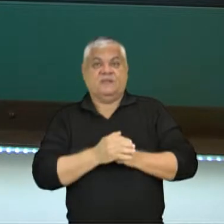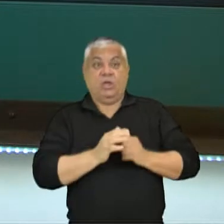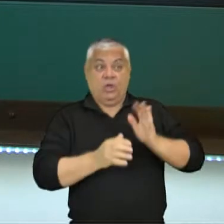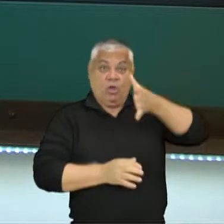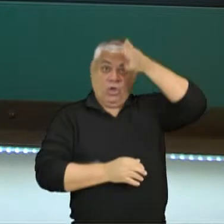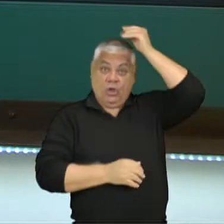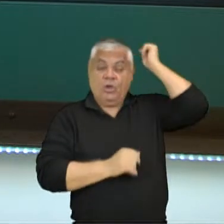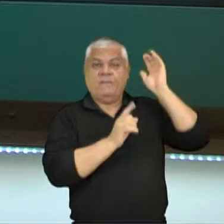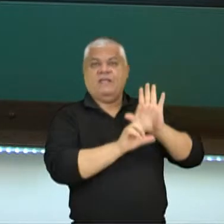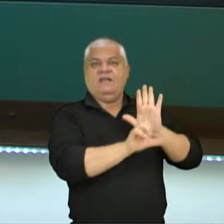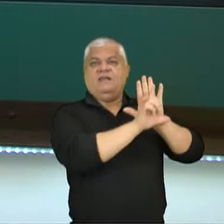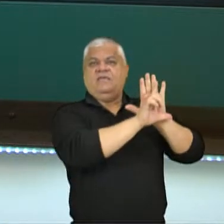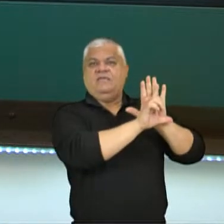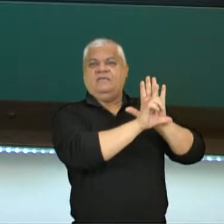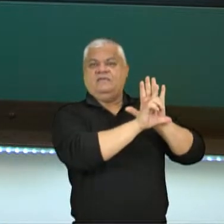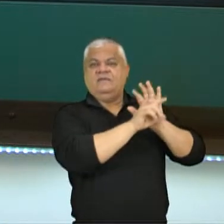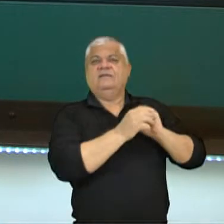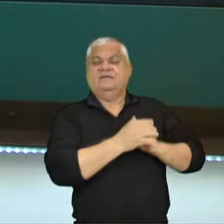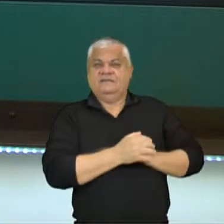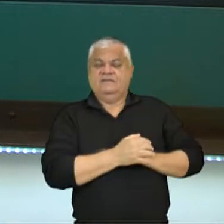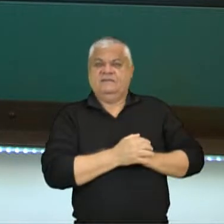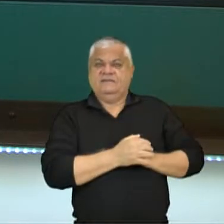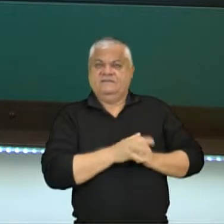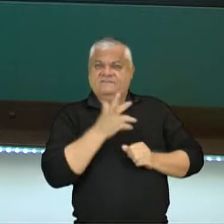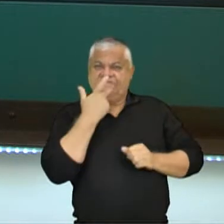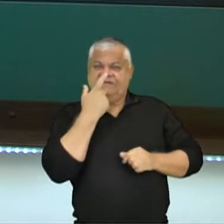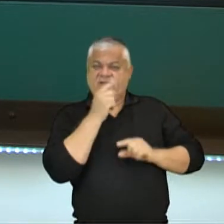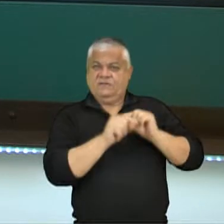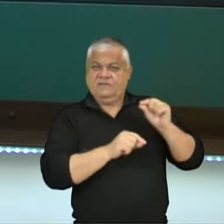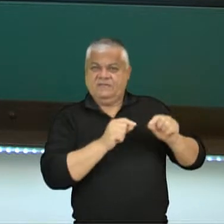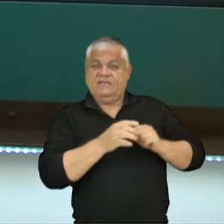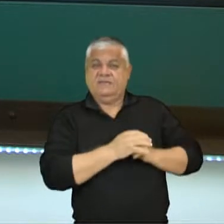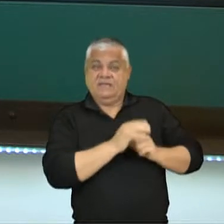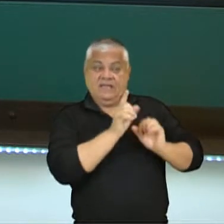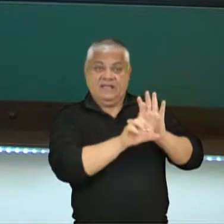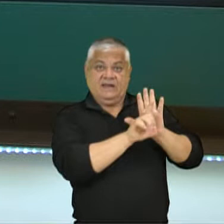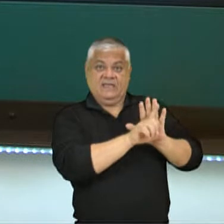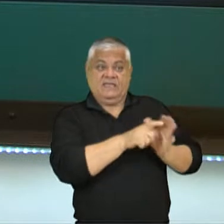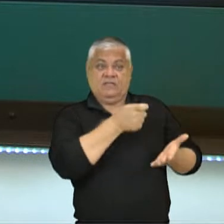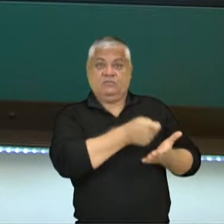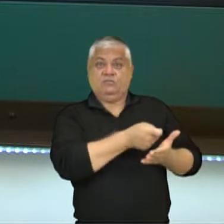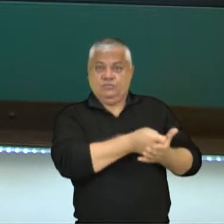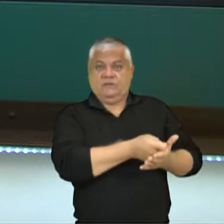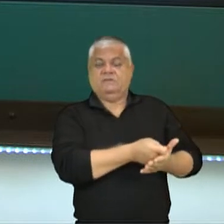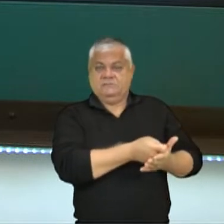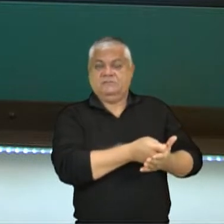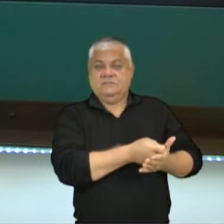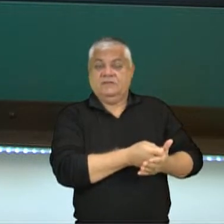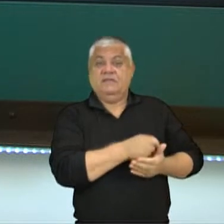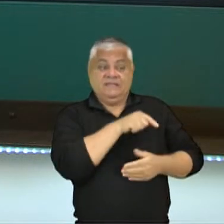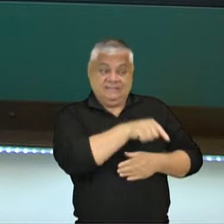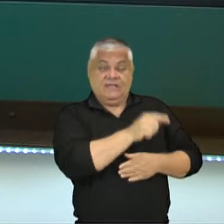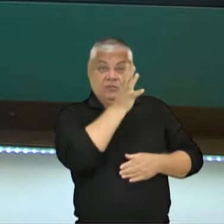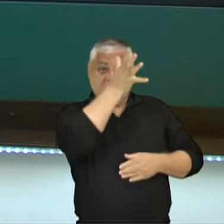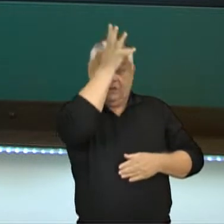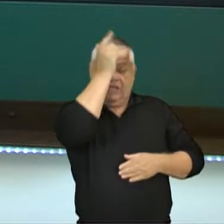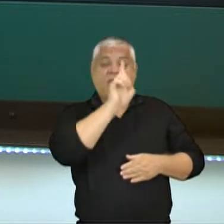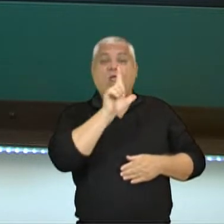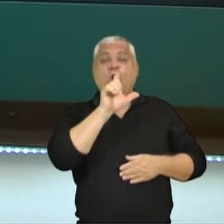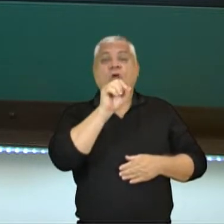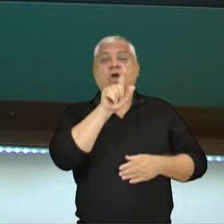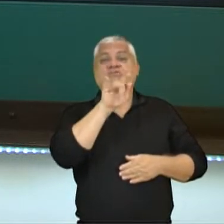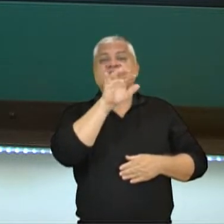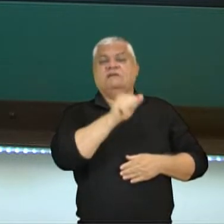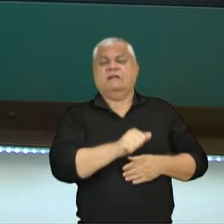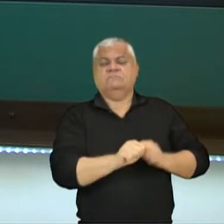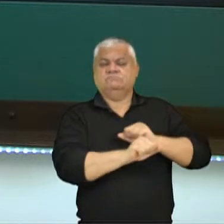Tem uma frase que fala assim, dura lex, cede lex. Ou seja, a lei é dura, mas é lei. Então, eles são muito da lógica. Sim,